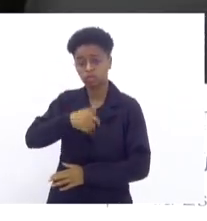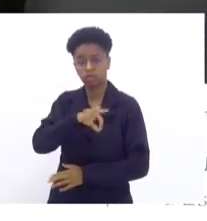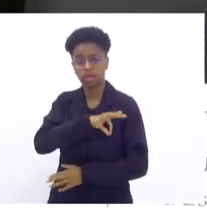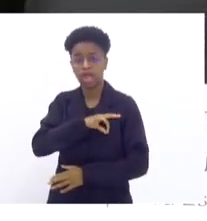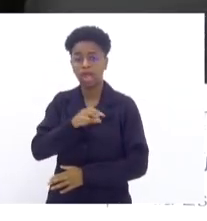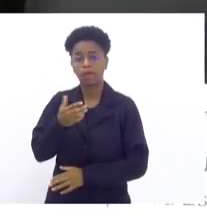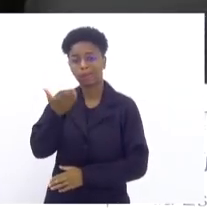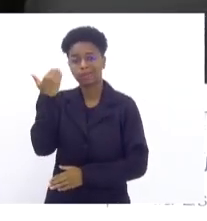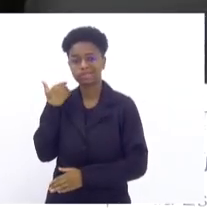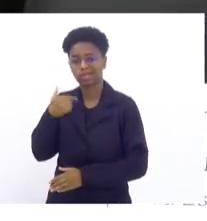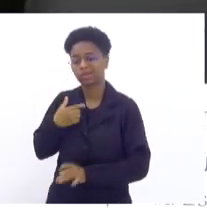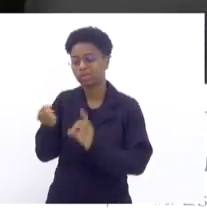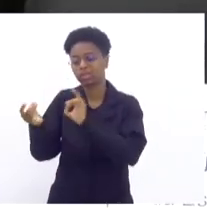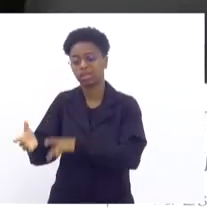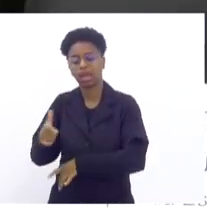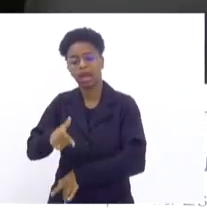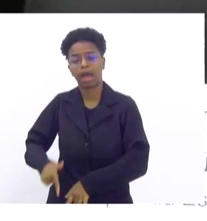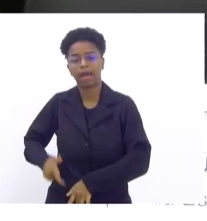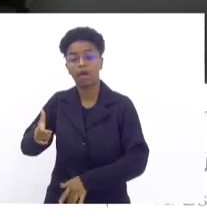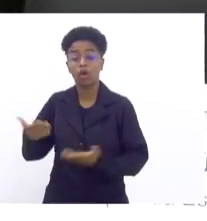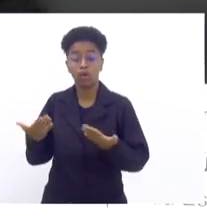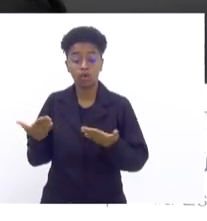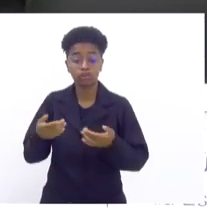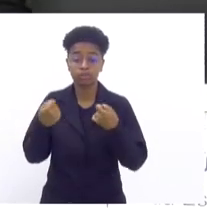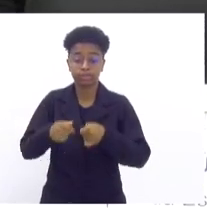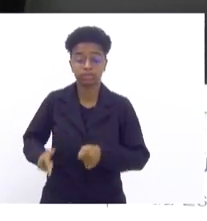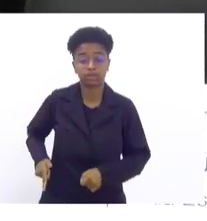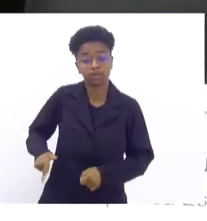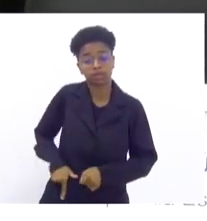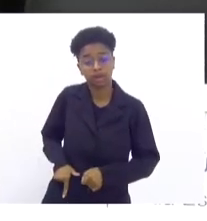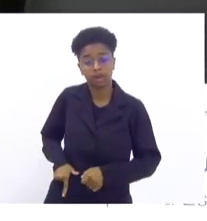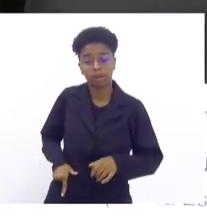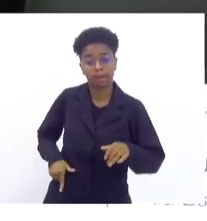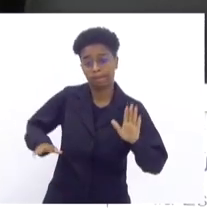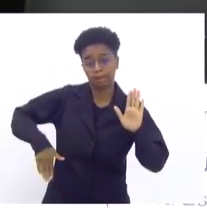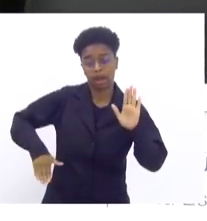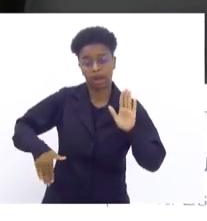no carro. Hoje eu tenho que tomar banho na praia e botar a arma na cintura.